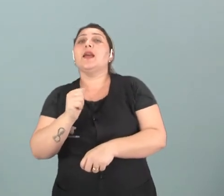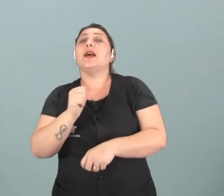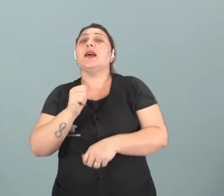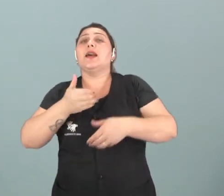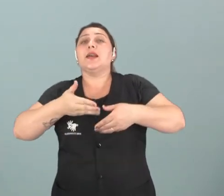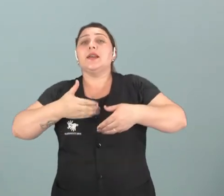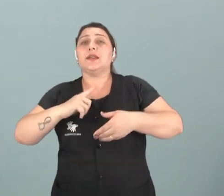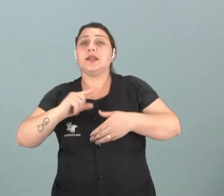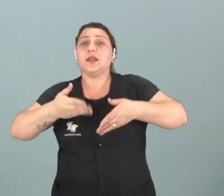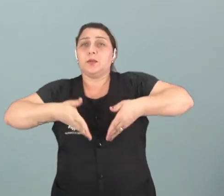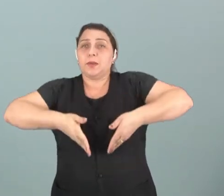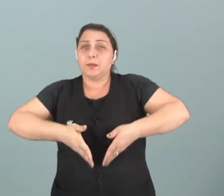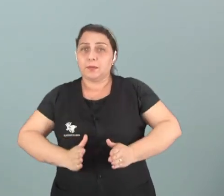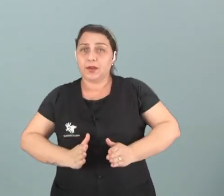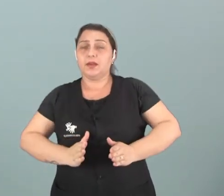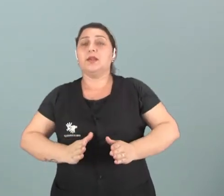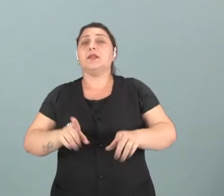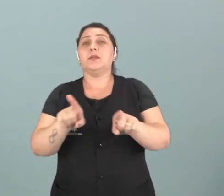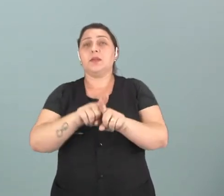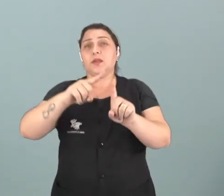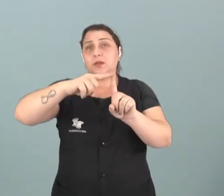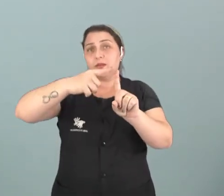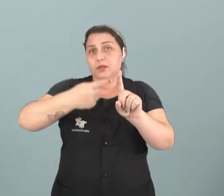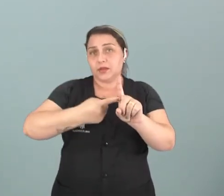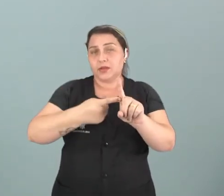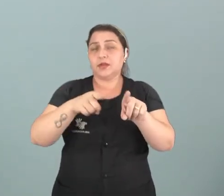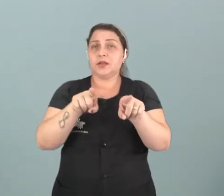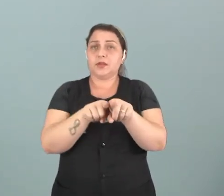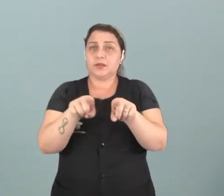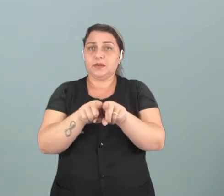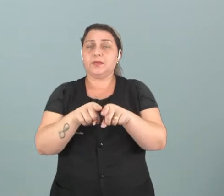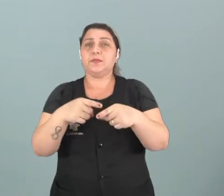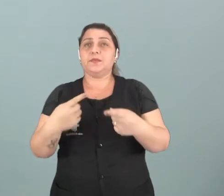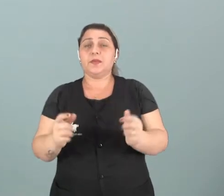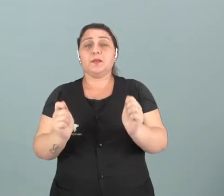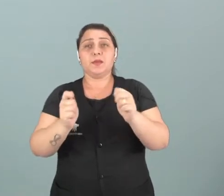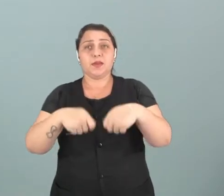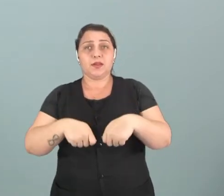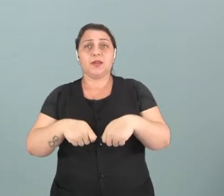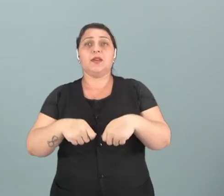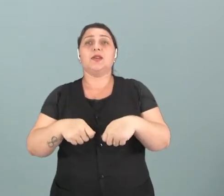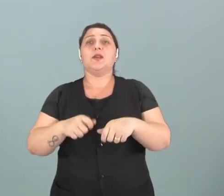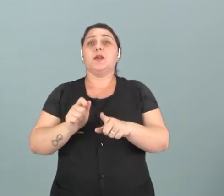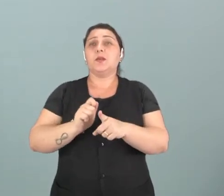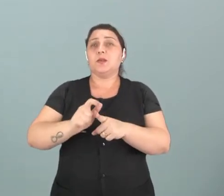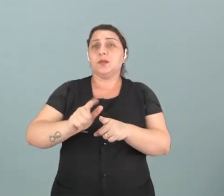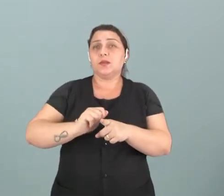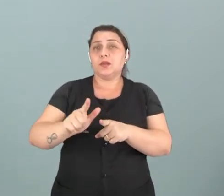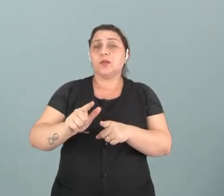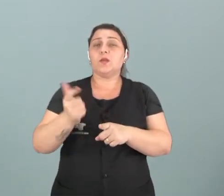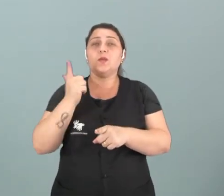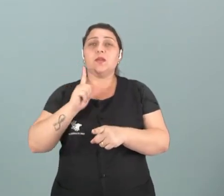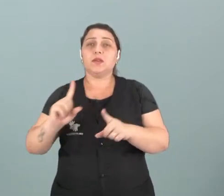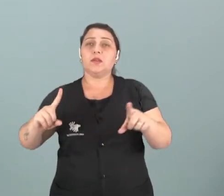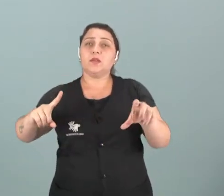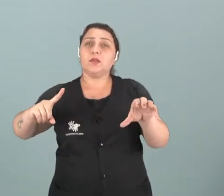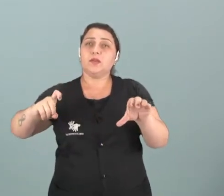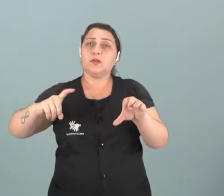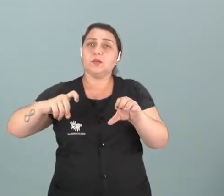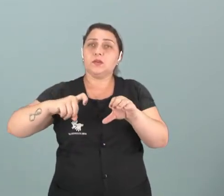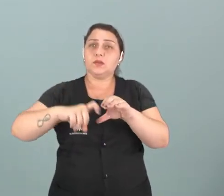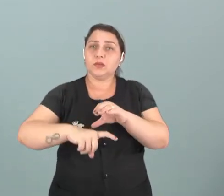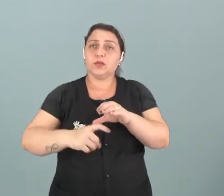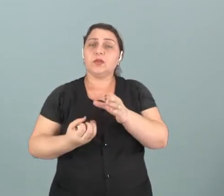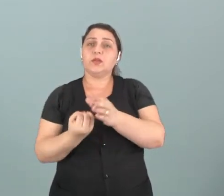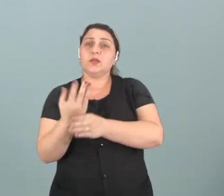bebê após um processo de gravidez, tá? E vai permitir com que os espermatozoides, eles consigam entrar no